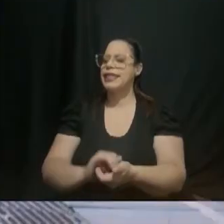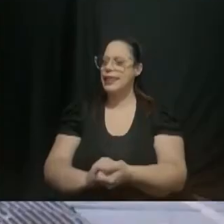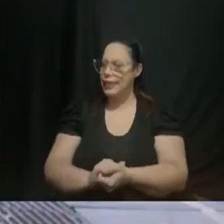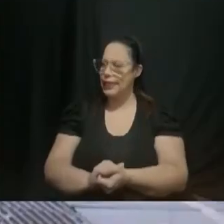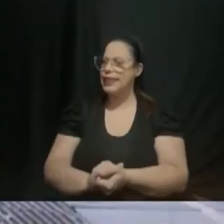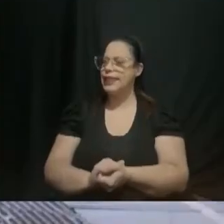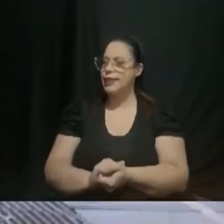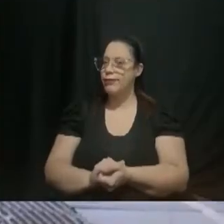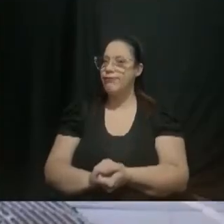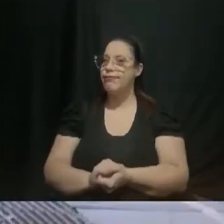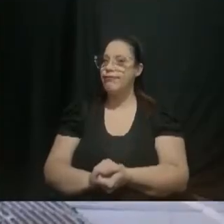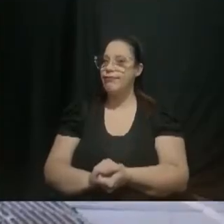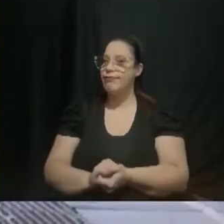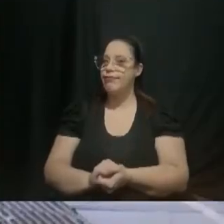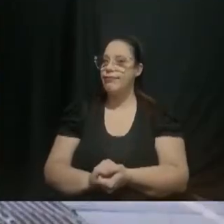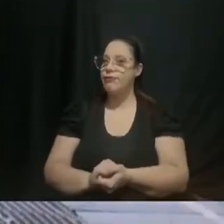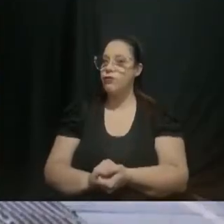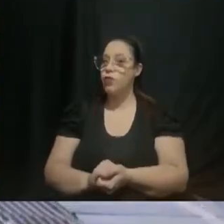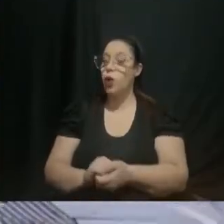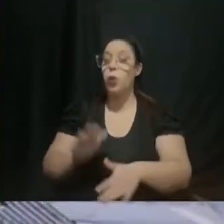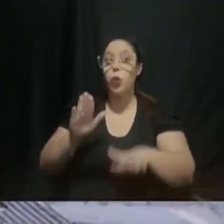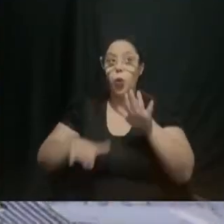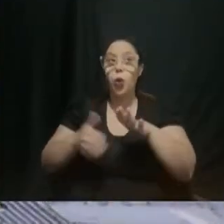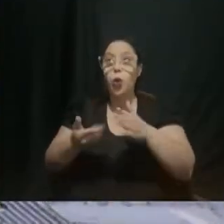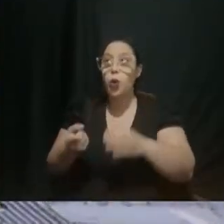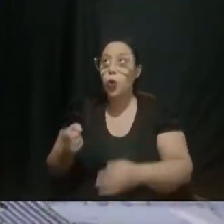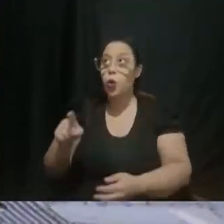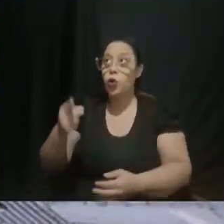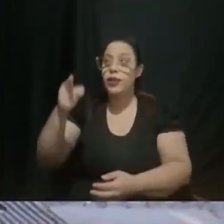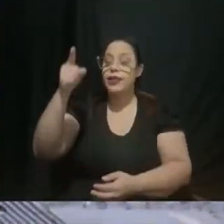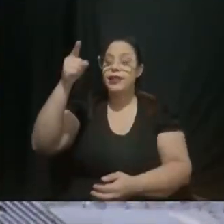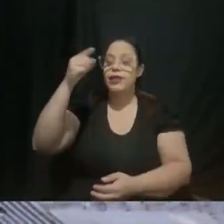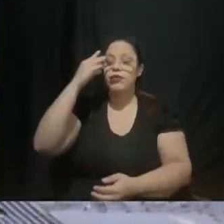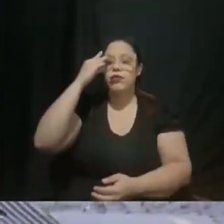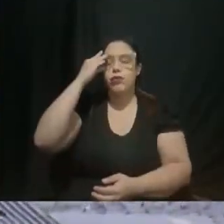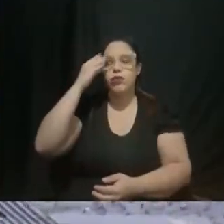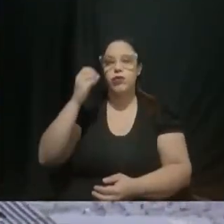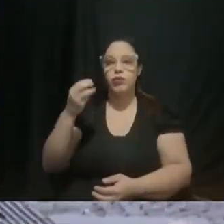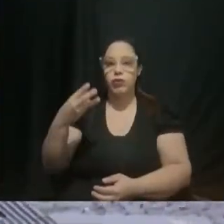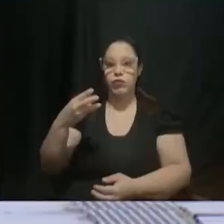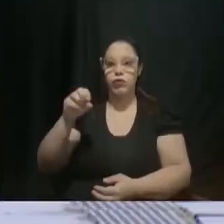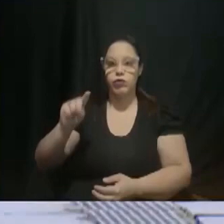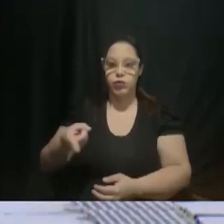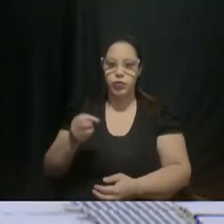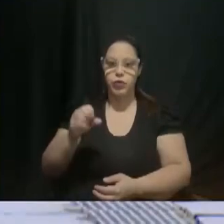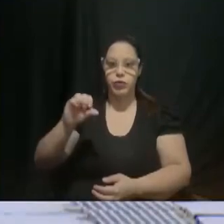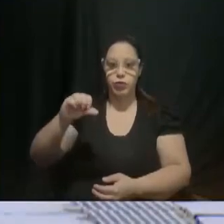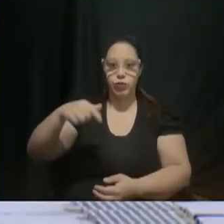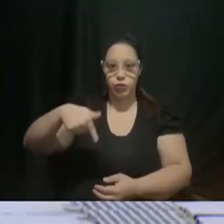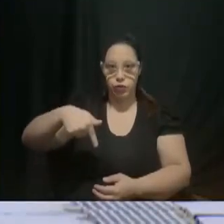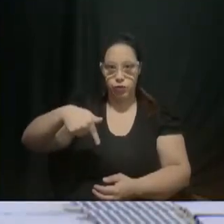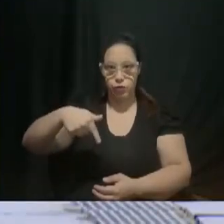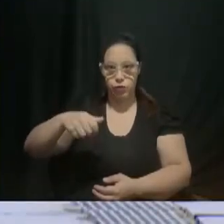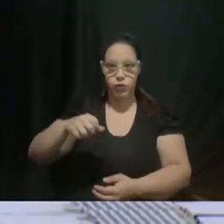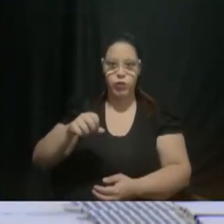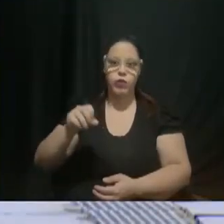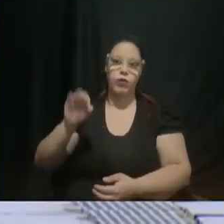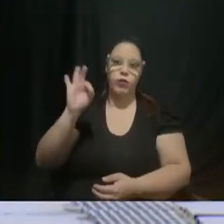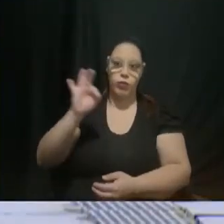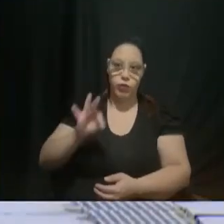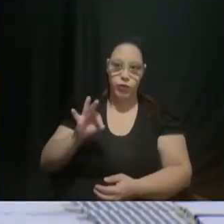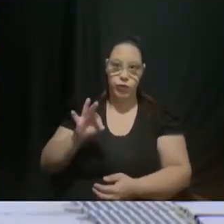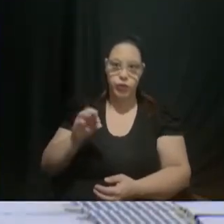A previsão de alta para o comércio é de 3,97% na RMC a região metropolitana de